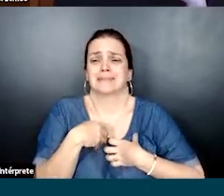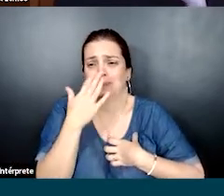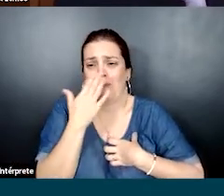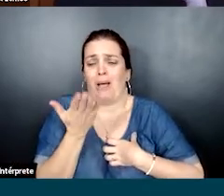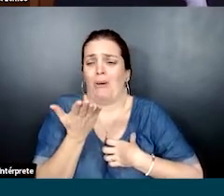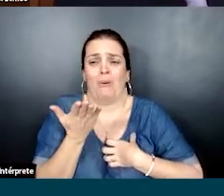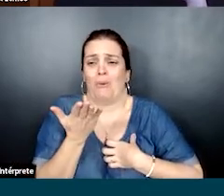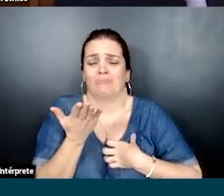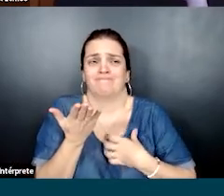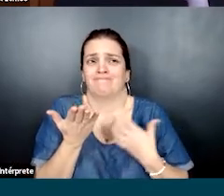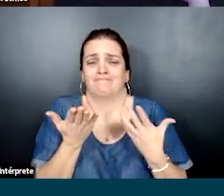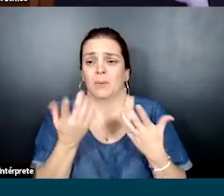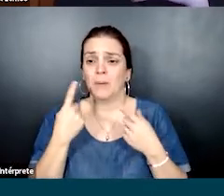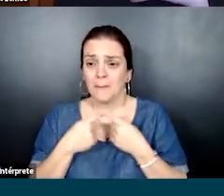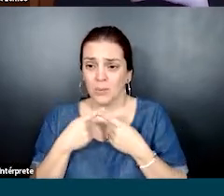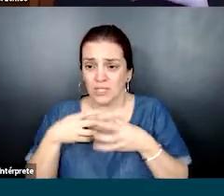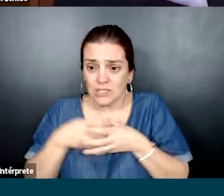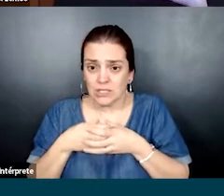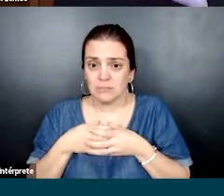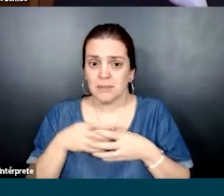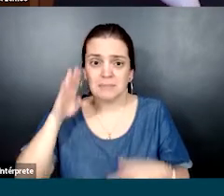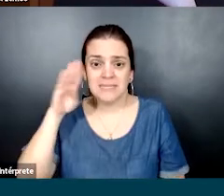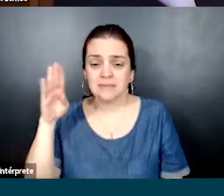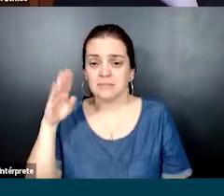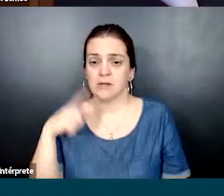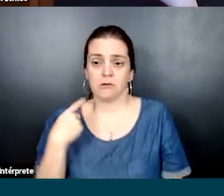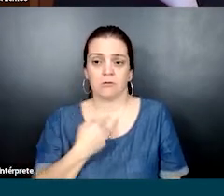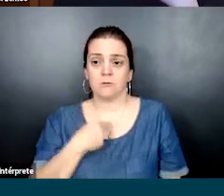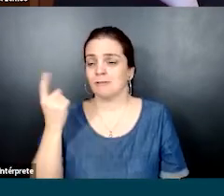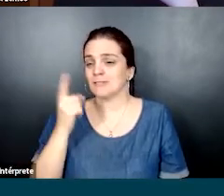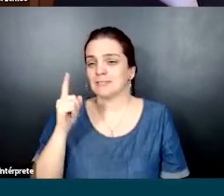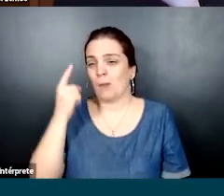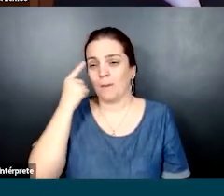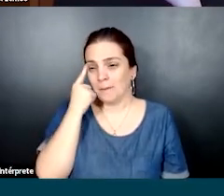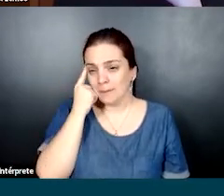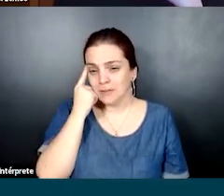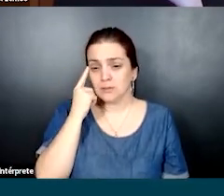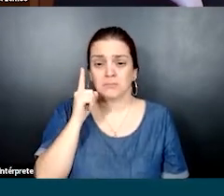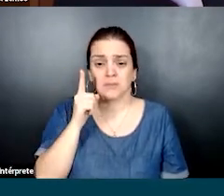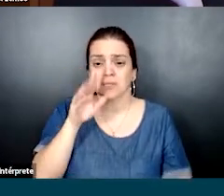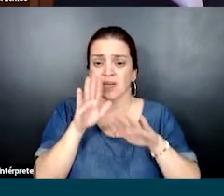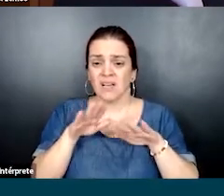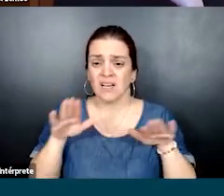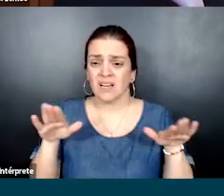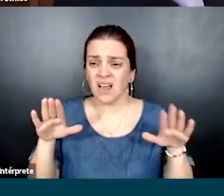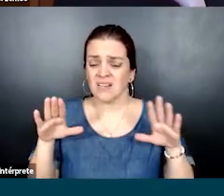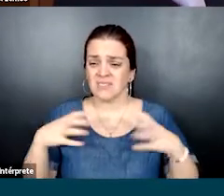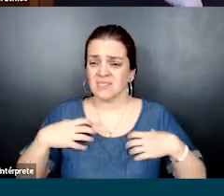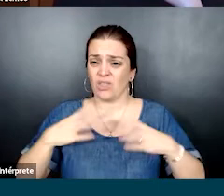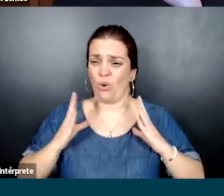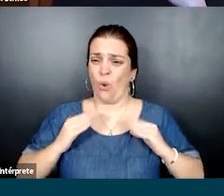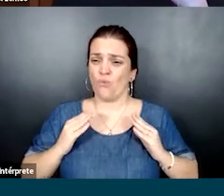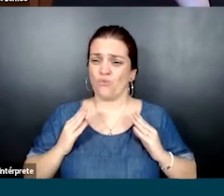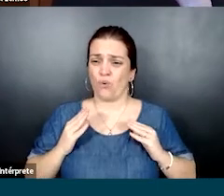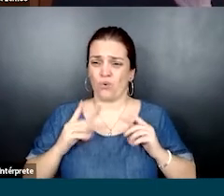início, assim. Principalmente porque a gente não tinha pensado nisso, mas o fato é que as